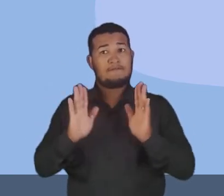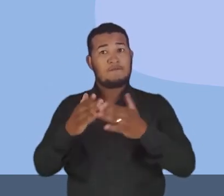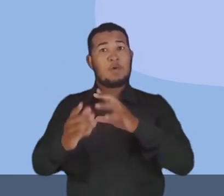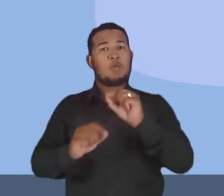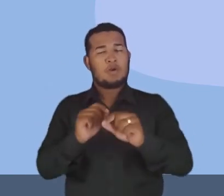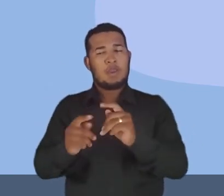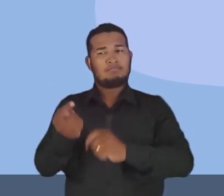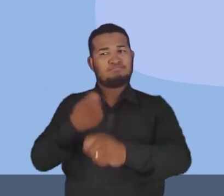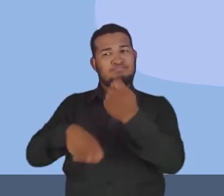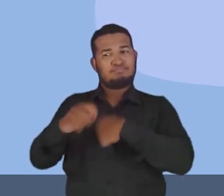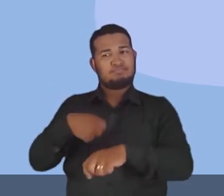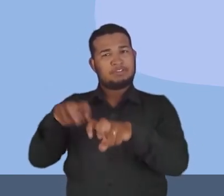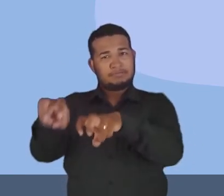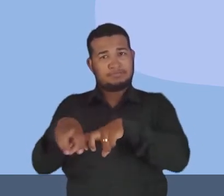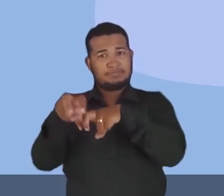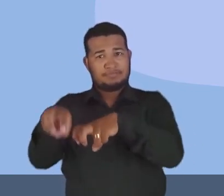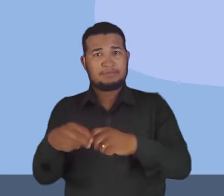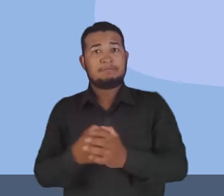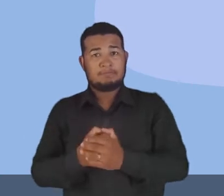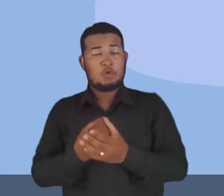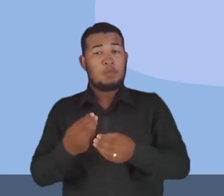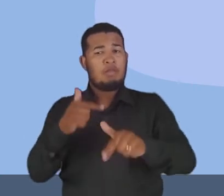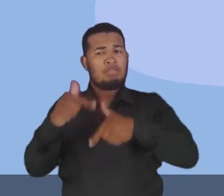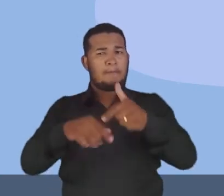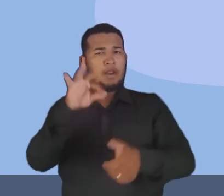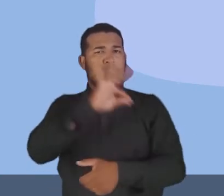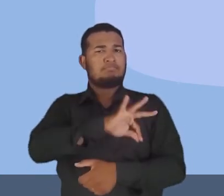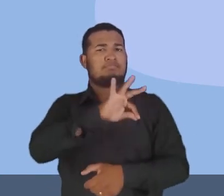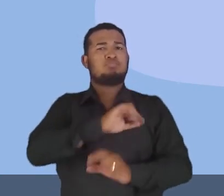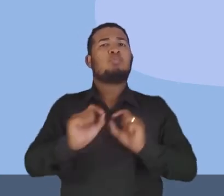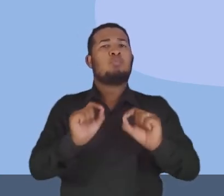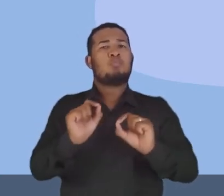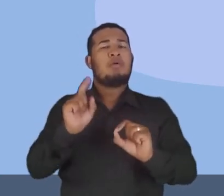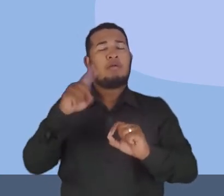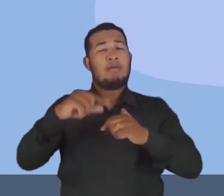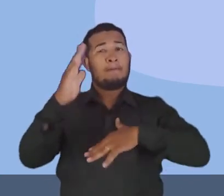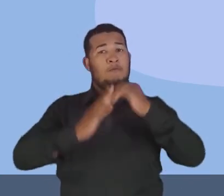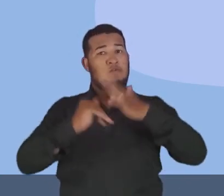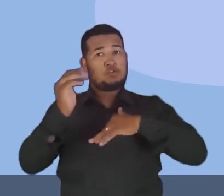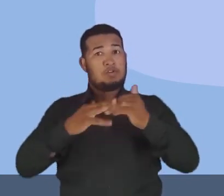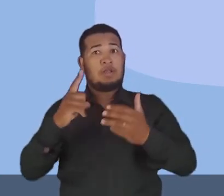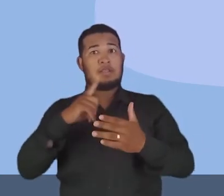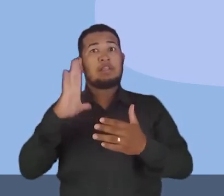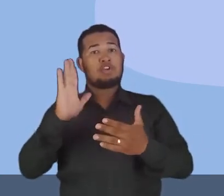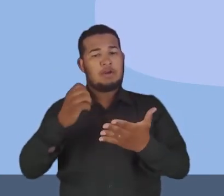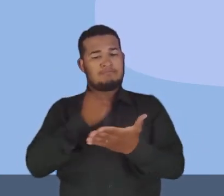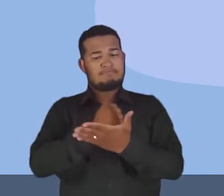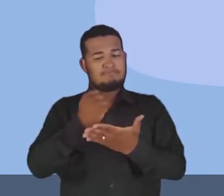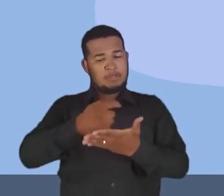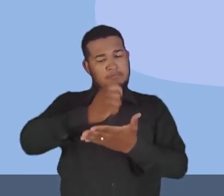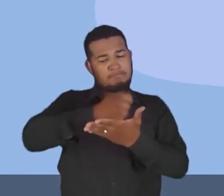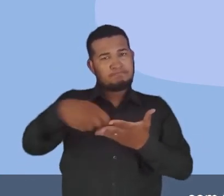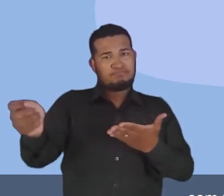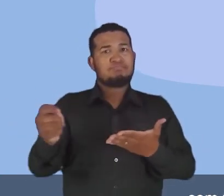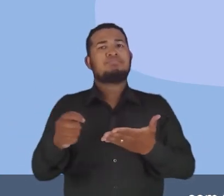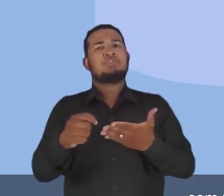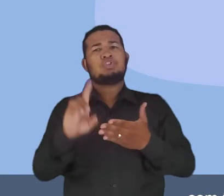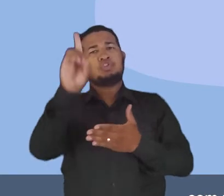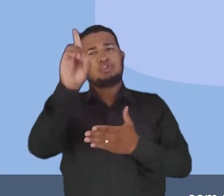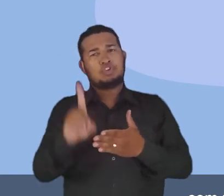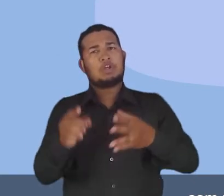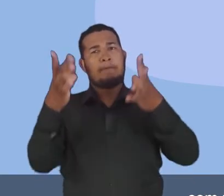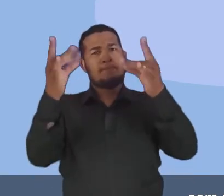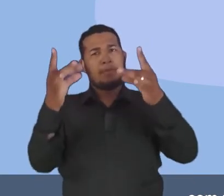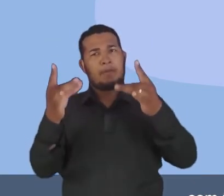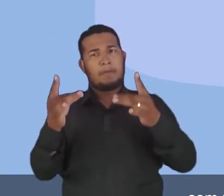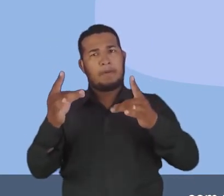agronegócio. Trabalho assalariado refere-se aos trabalhadores que possuem carteira assinada com todos os